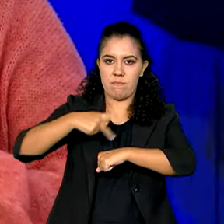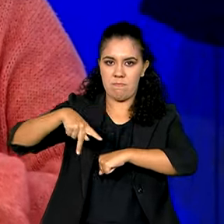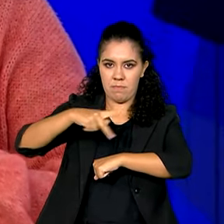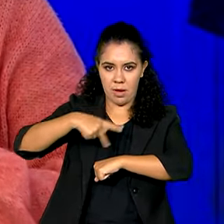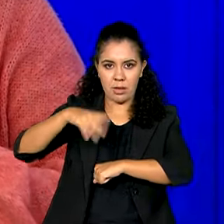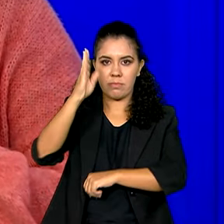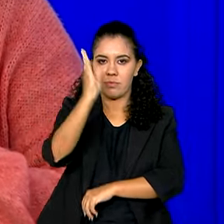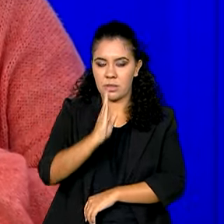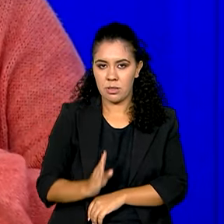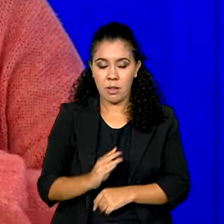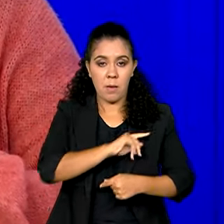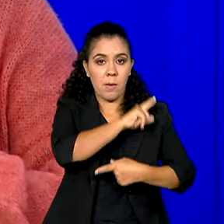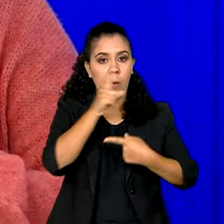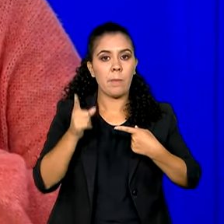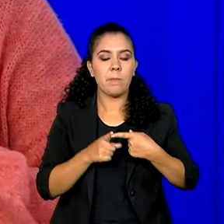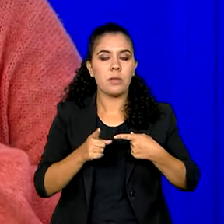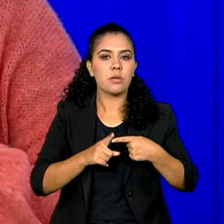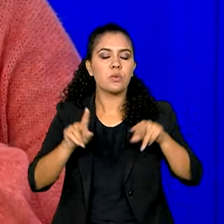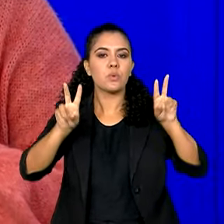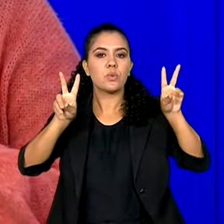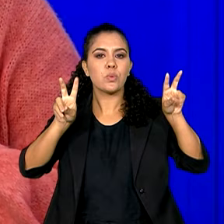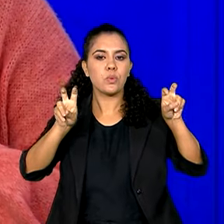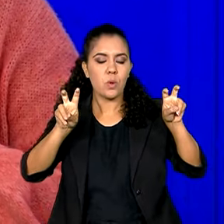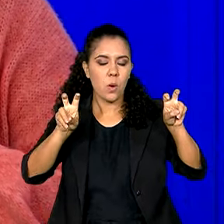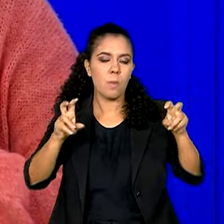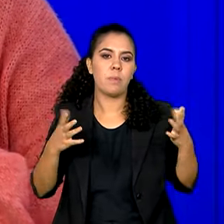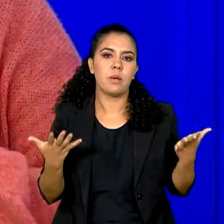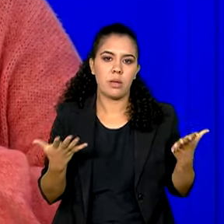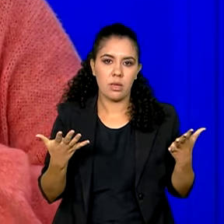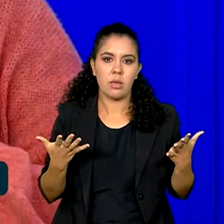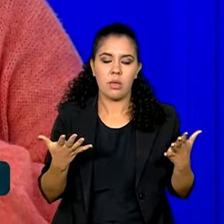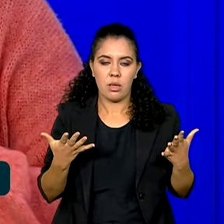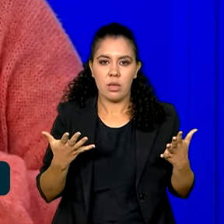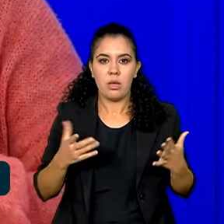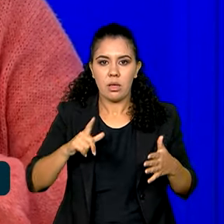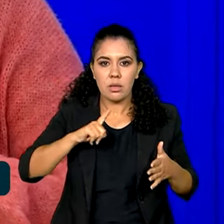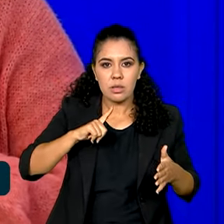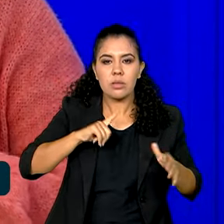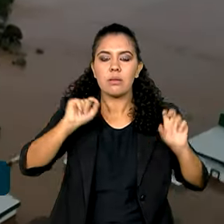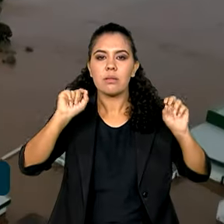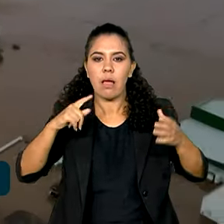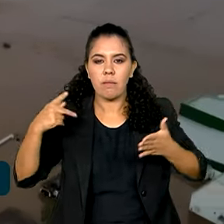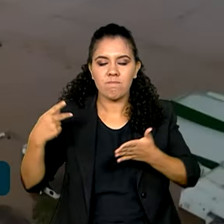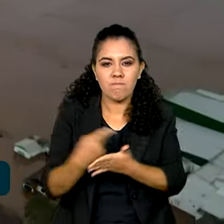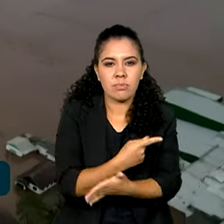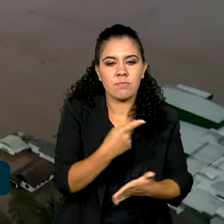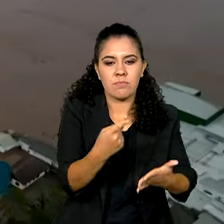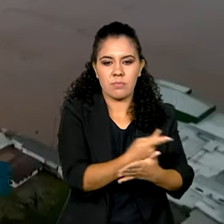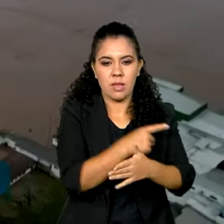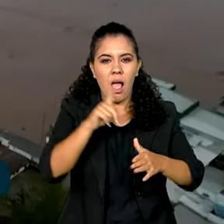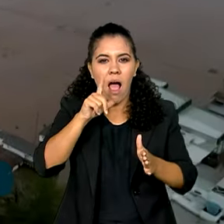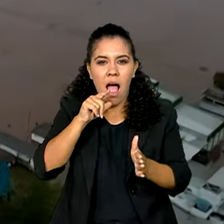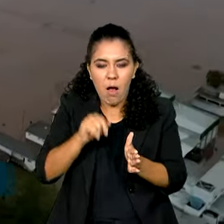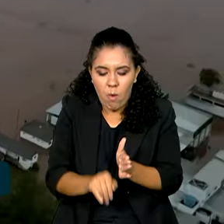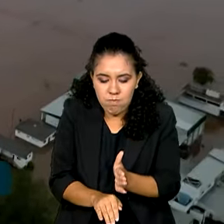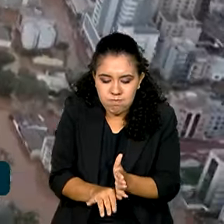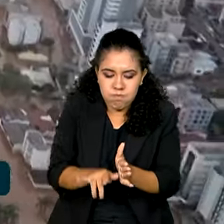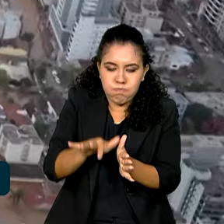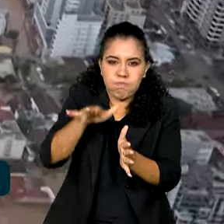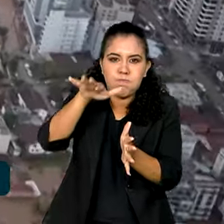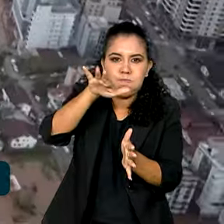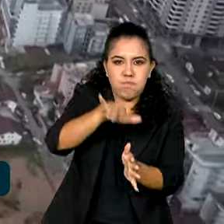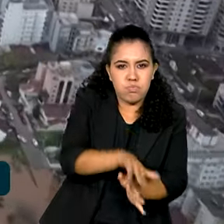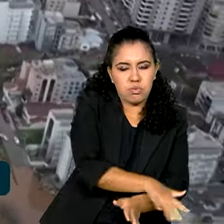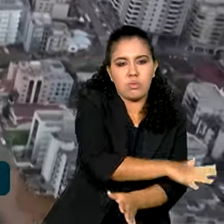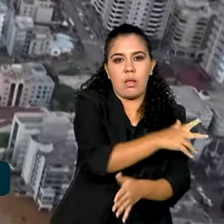Um primeiro ponto diz respeito aos extremos de precipitação, de inundações, como